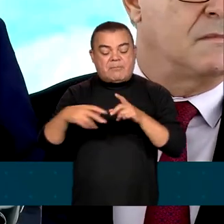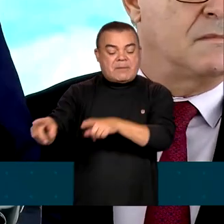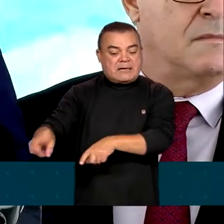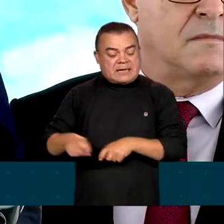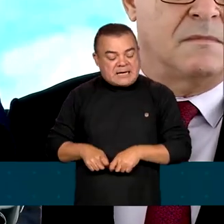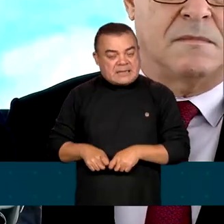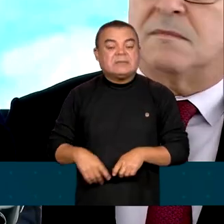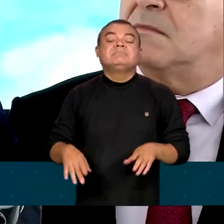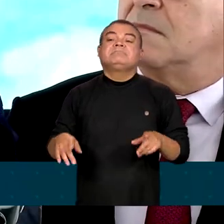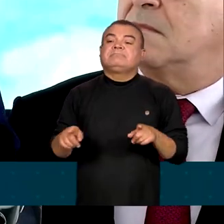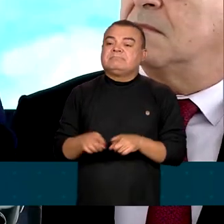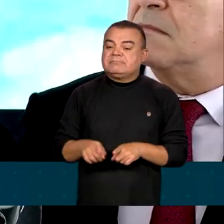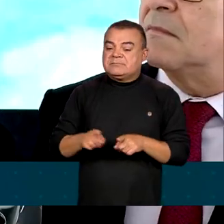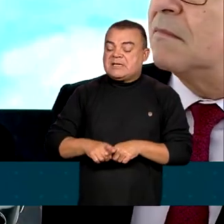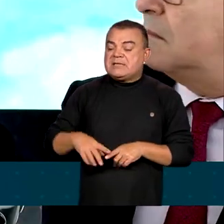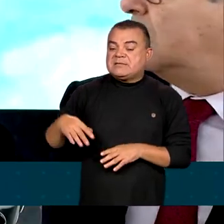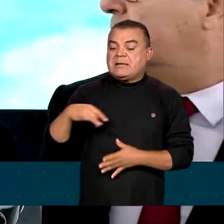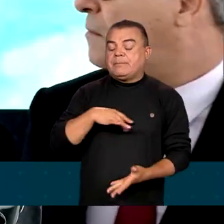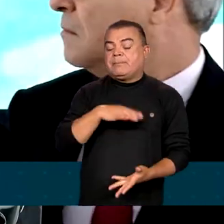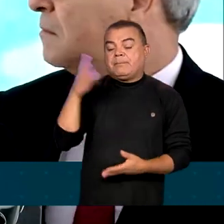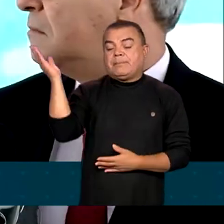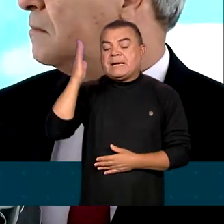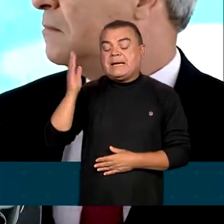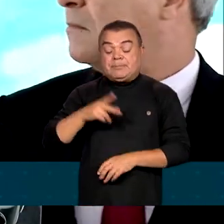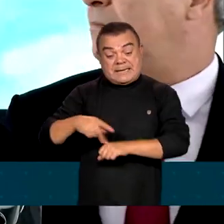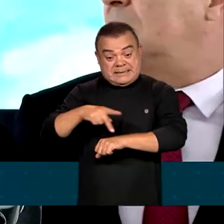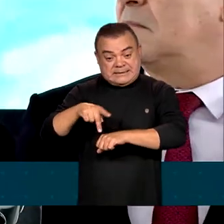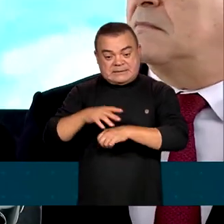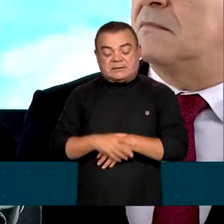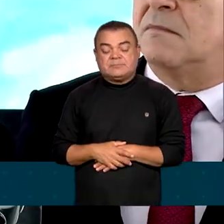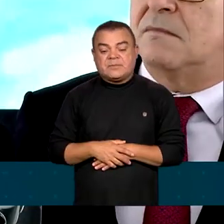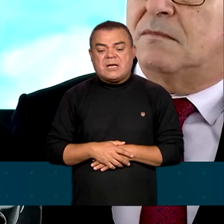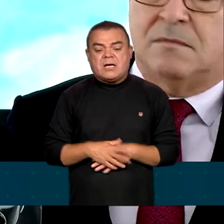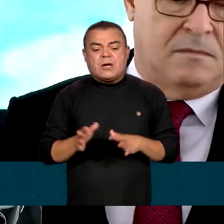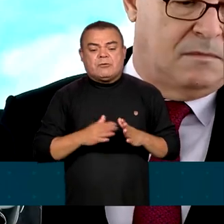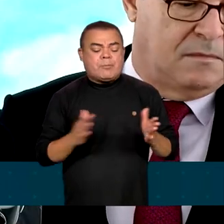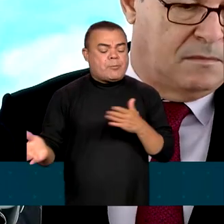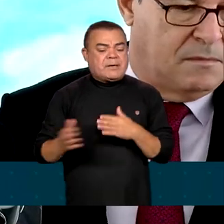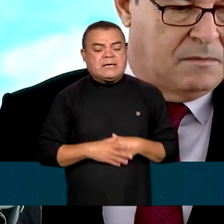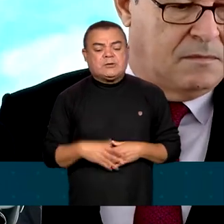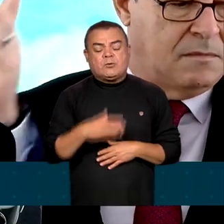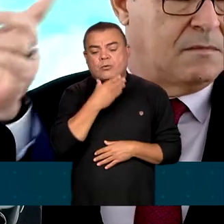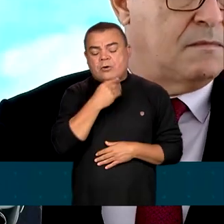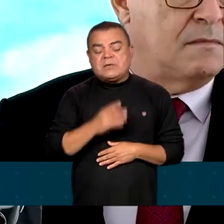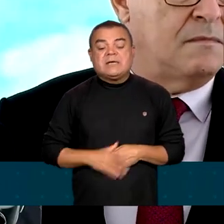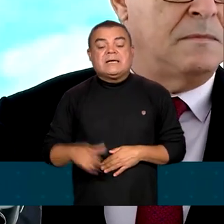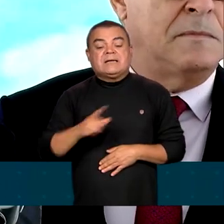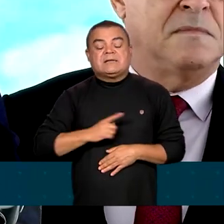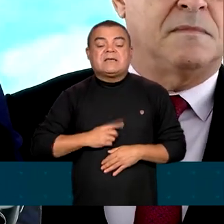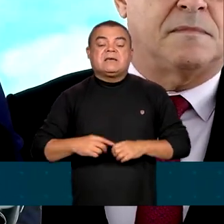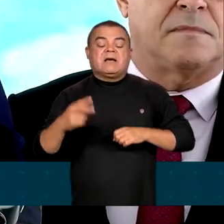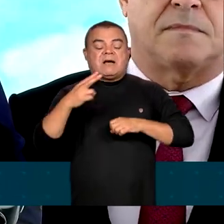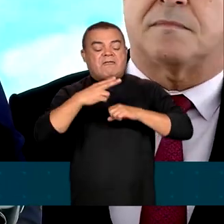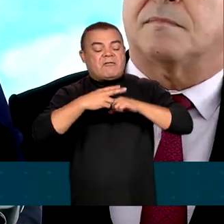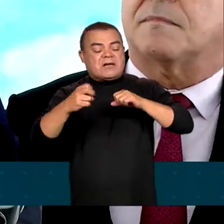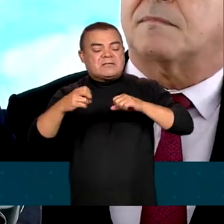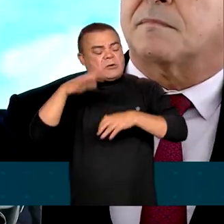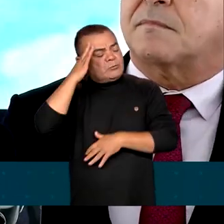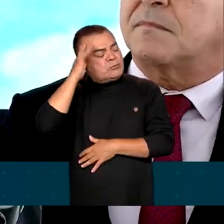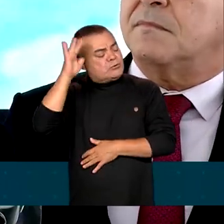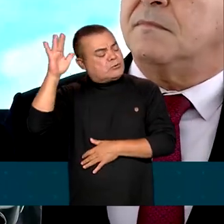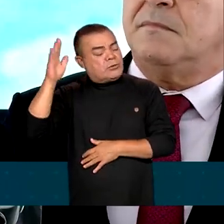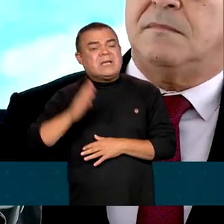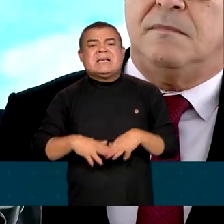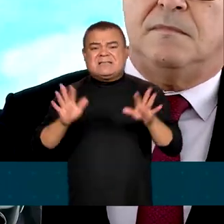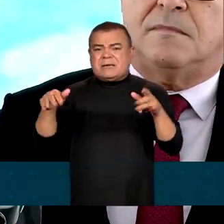deste país. Foi o maior período que o homem que tem a vocação, que tem o sonho, porque sabe o a gente precisa